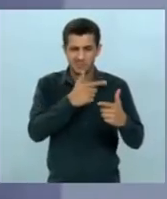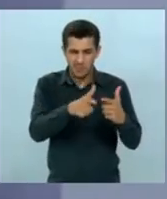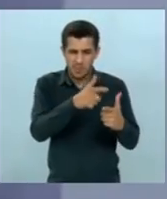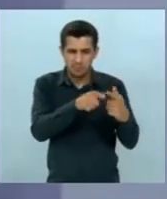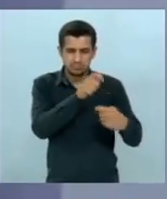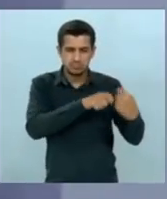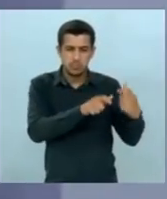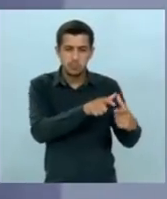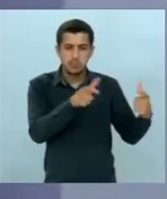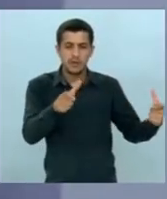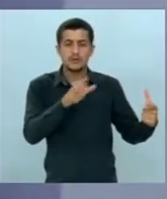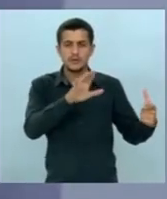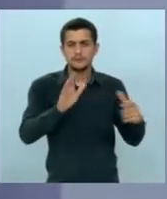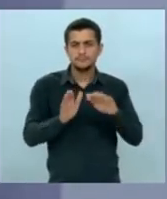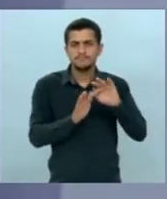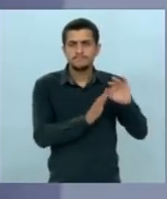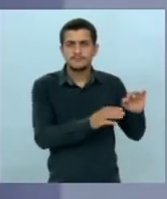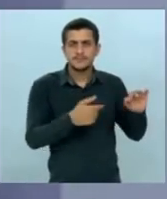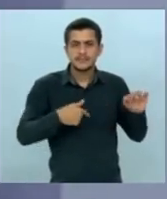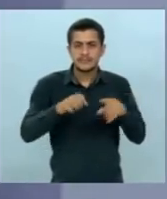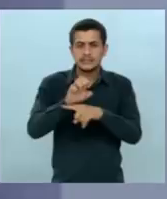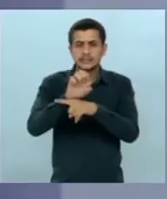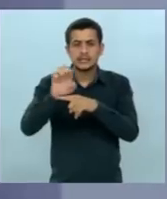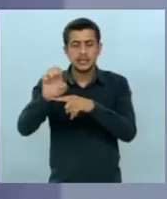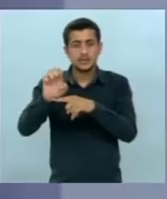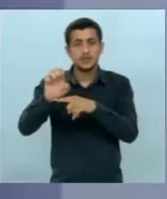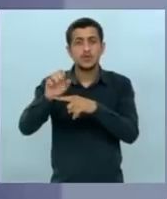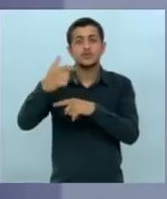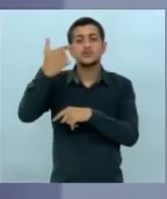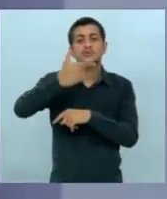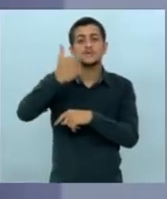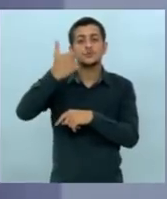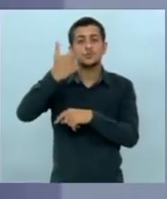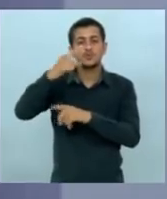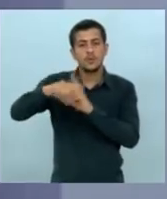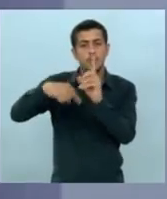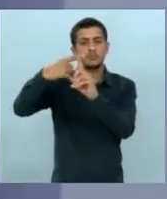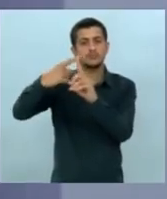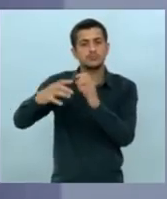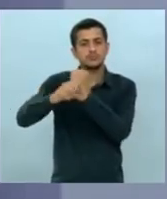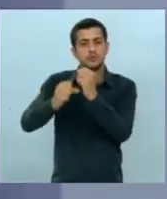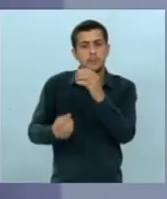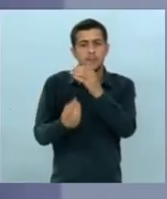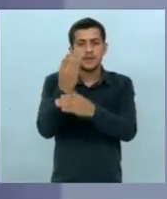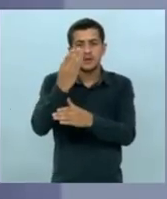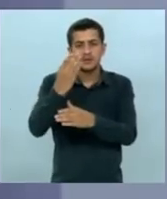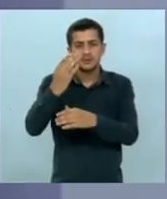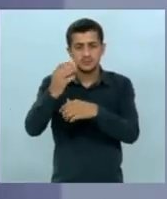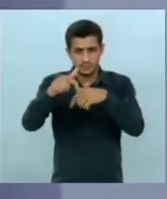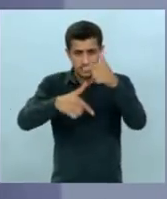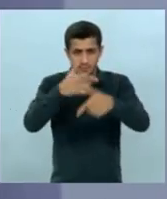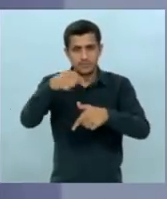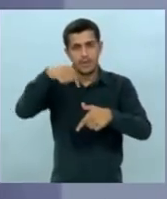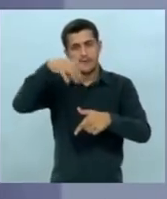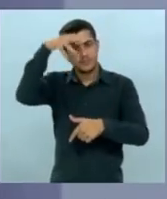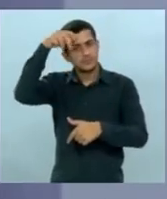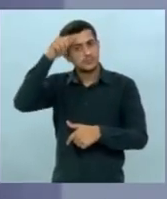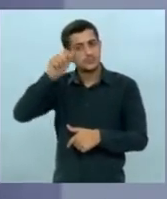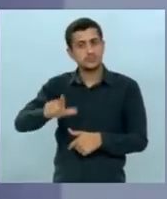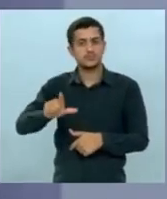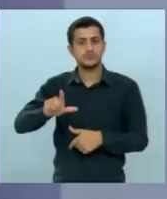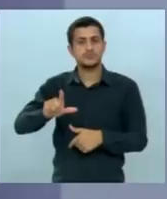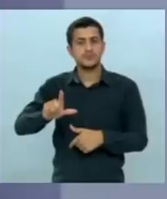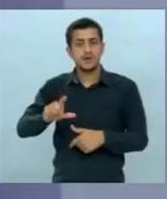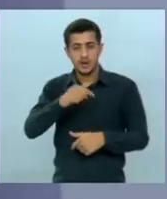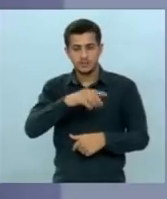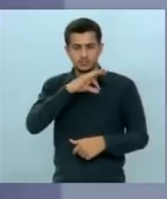colocou Mato Grosso do Sul hoje como segundo estado positivamente em geração de empregos a maior renda do trabalhador aumentou